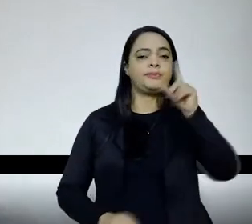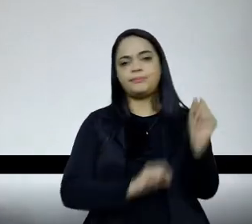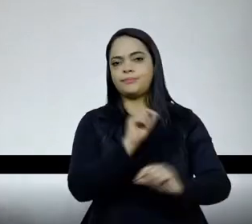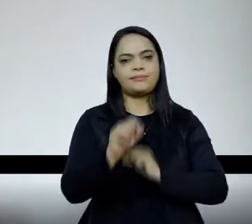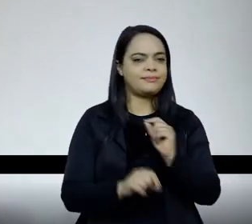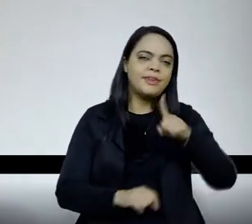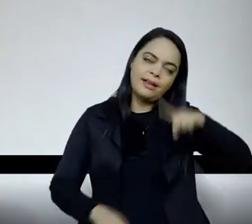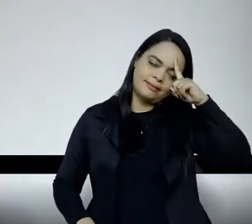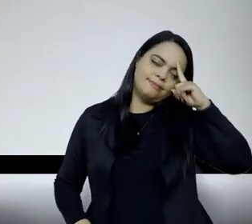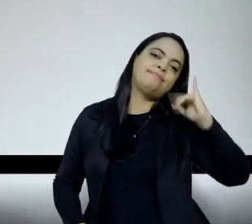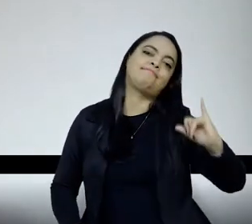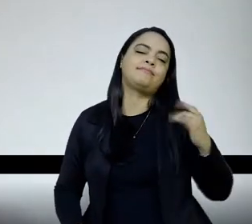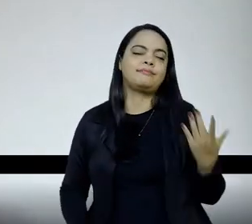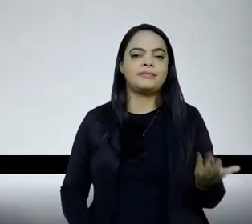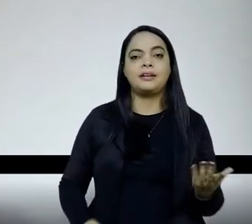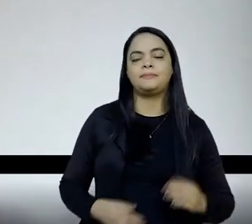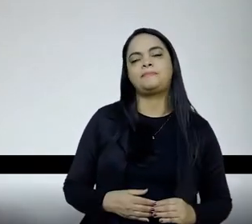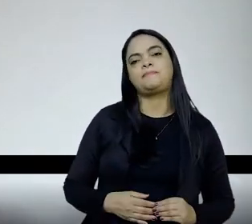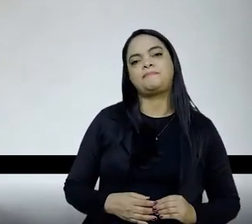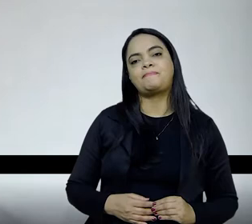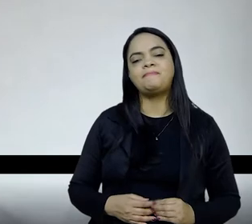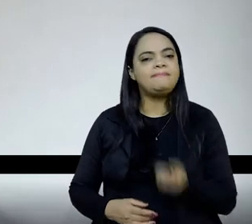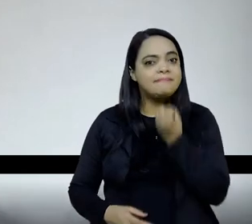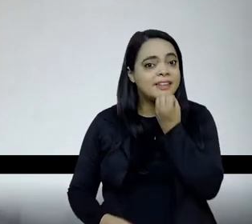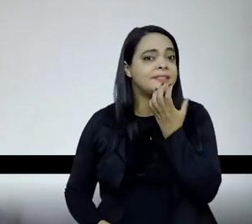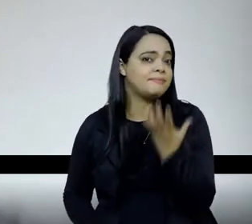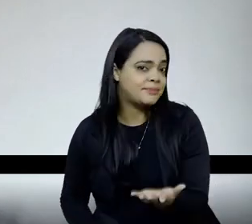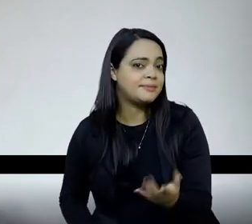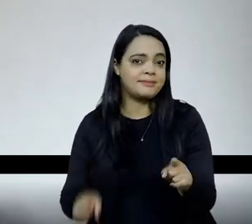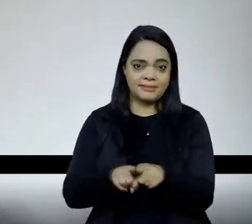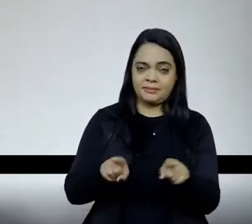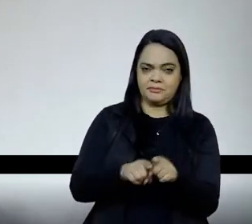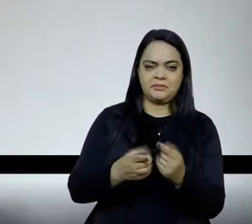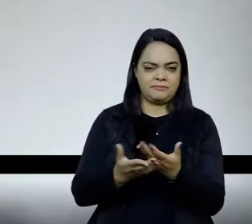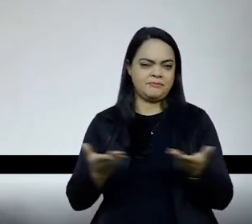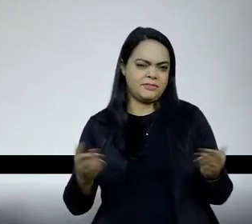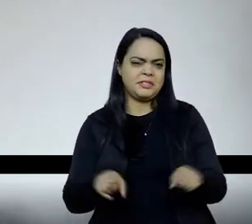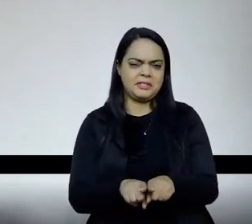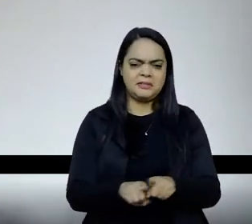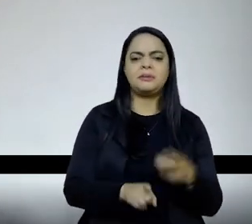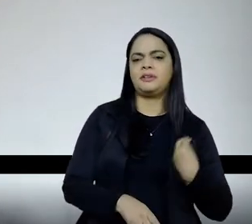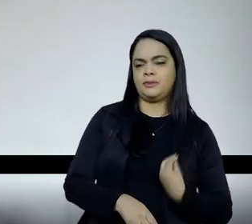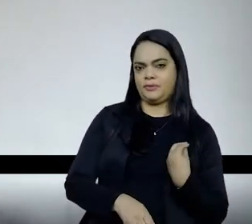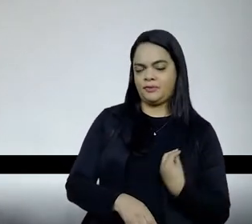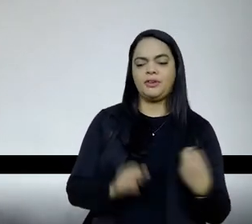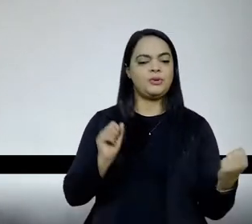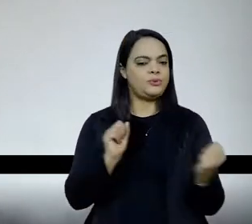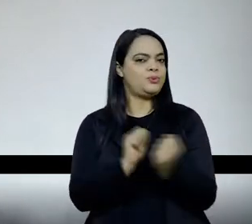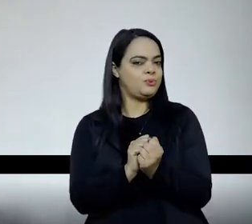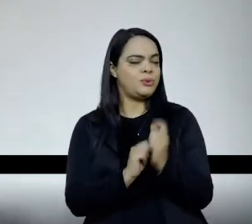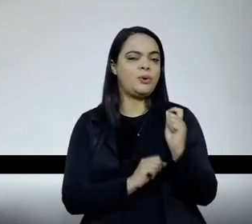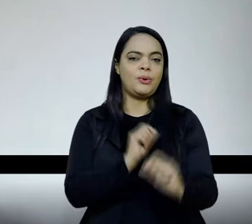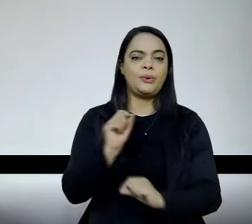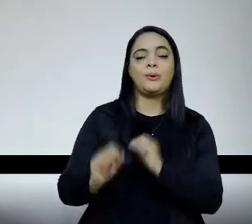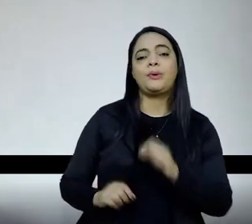ideia. E é bom, eu acho que vocês também estão vivenciando isso junto conosco, que